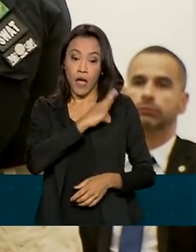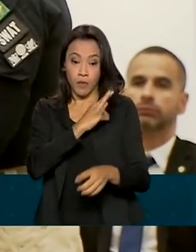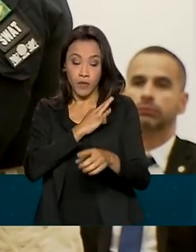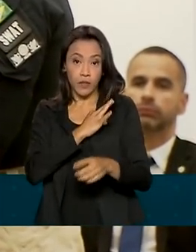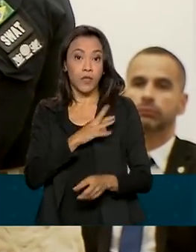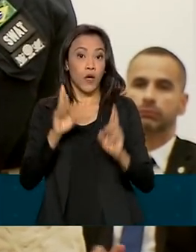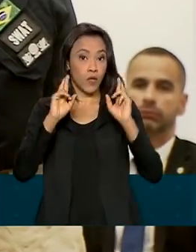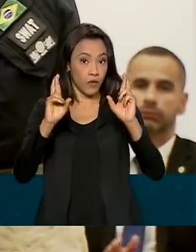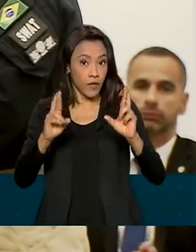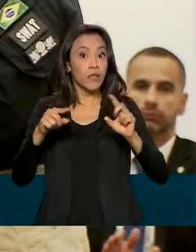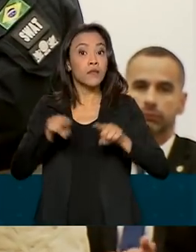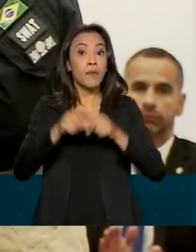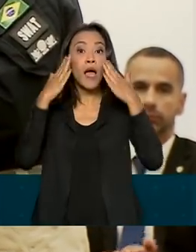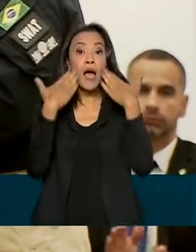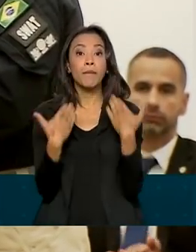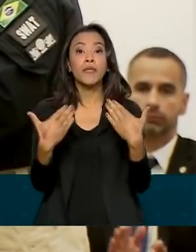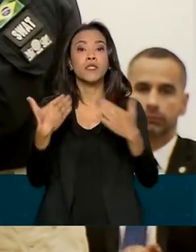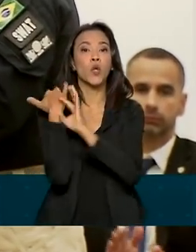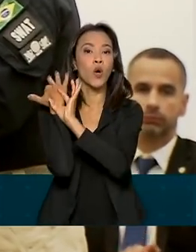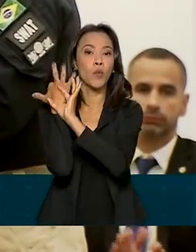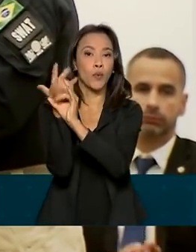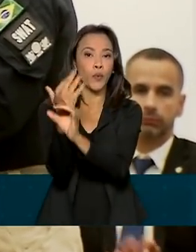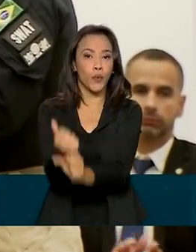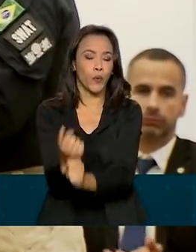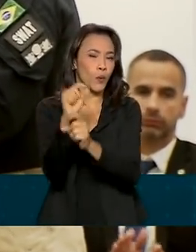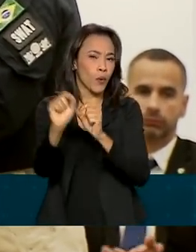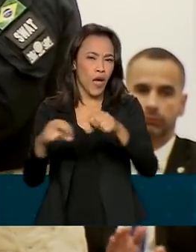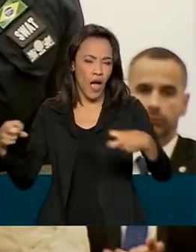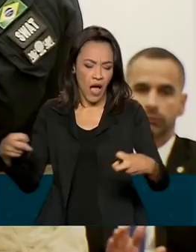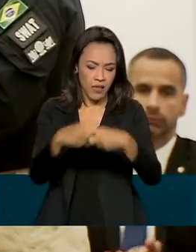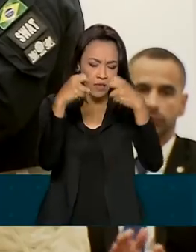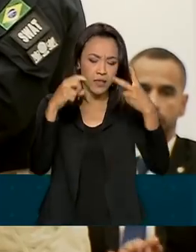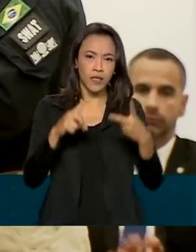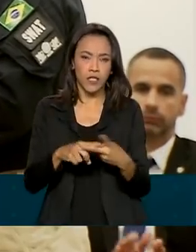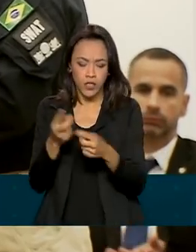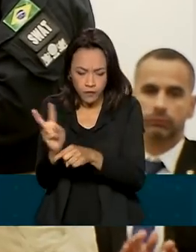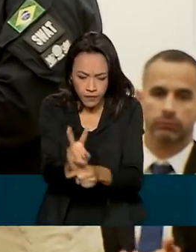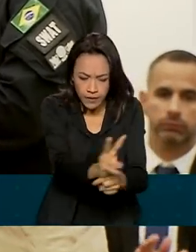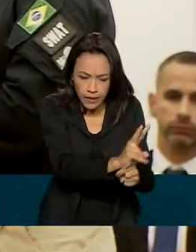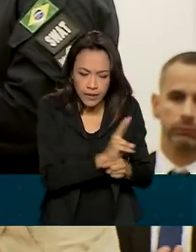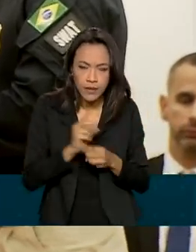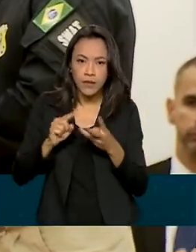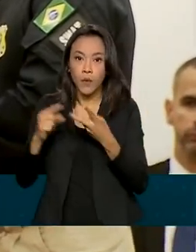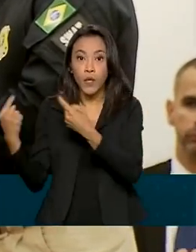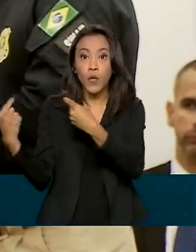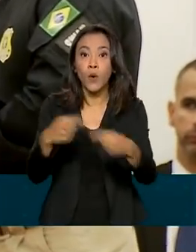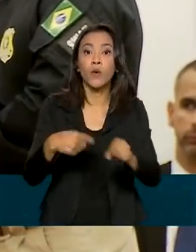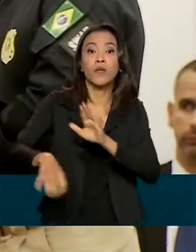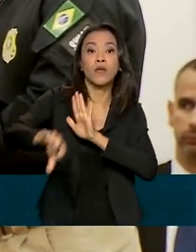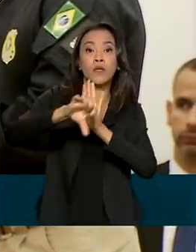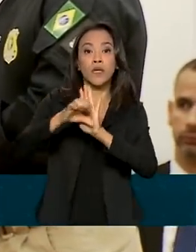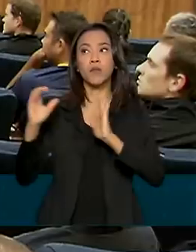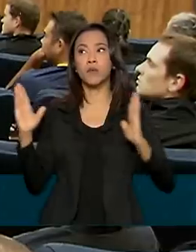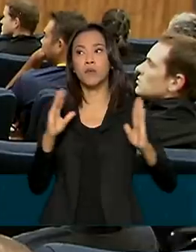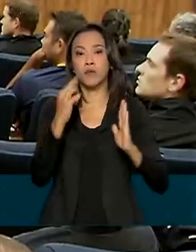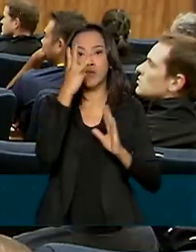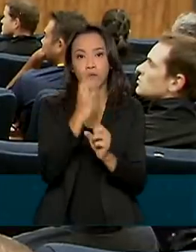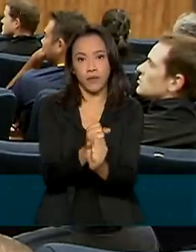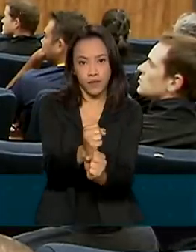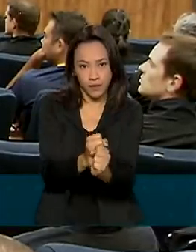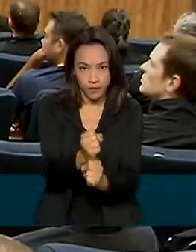apresentou os dados dos acidentes, fiscalização e combate a crimes dos últimos três anos.